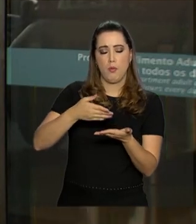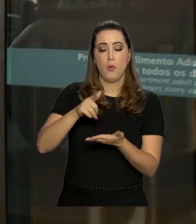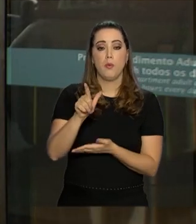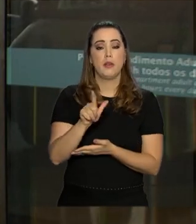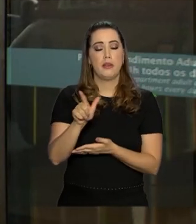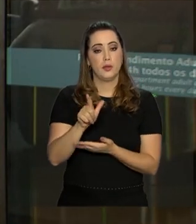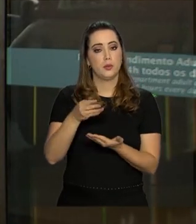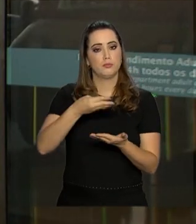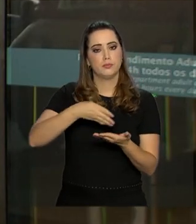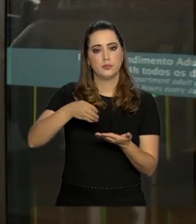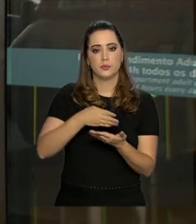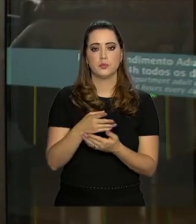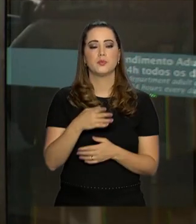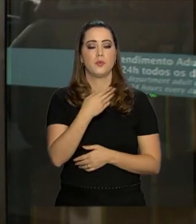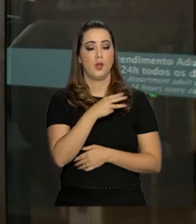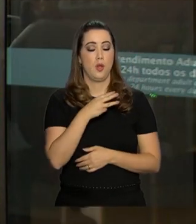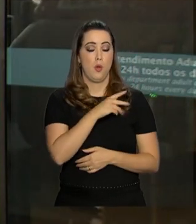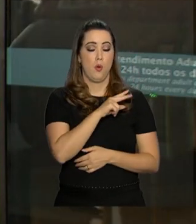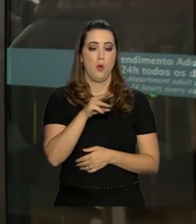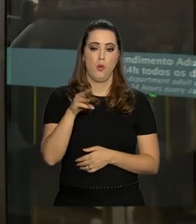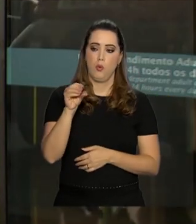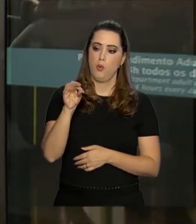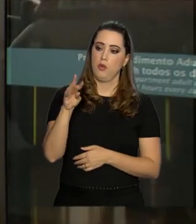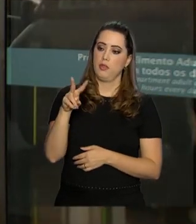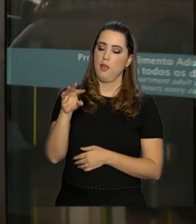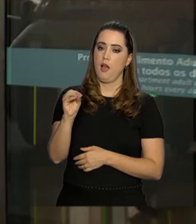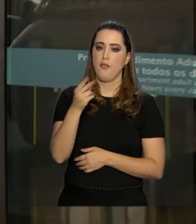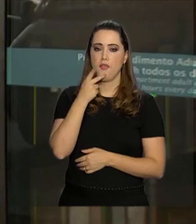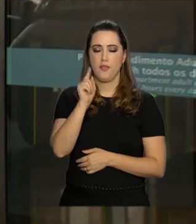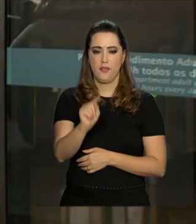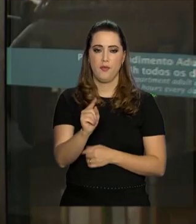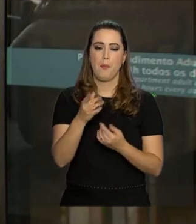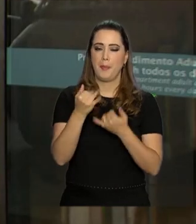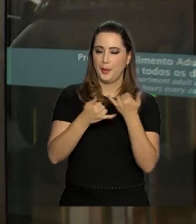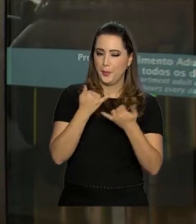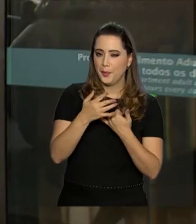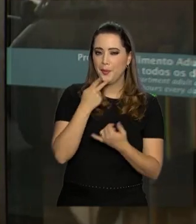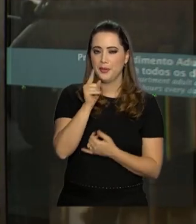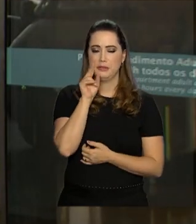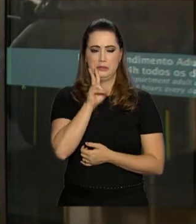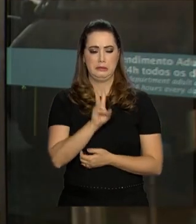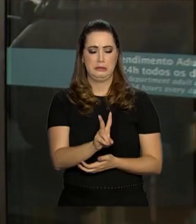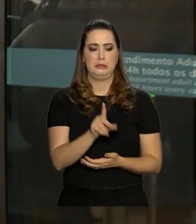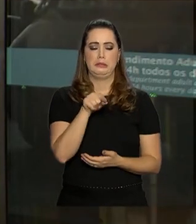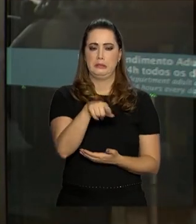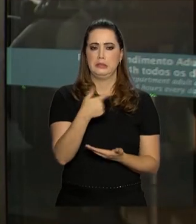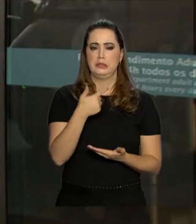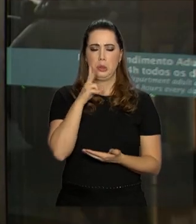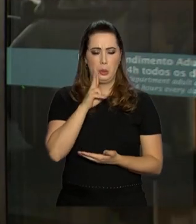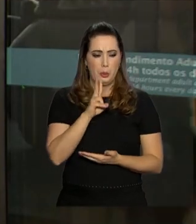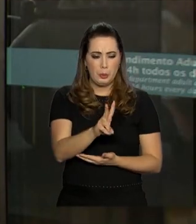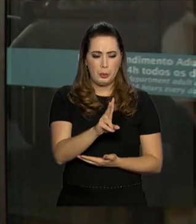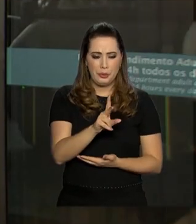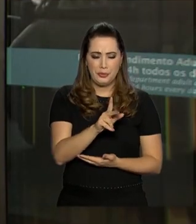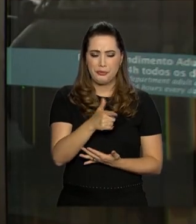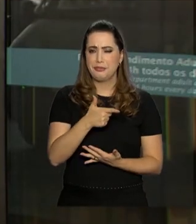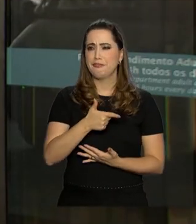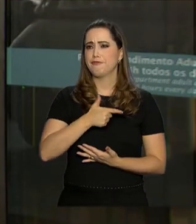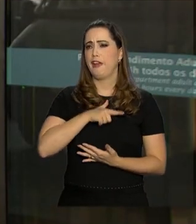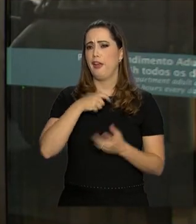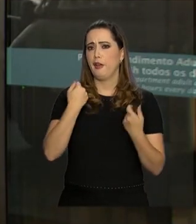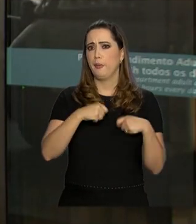Otávio Rego Barros, chegou a brincar, disse que a sopa, o caldo de galinha que estava colocado ali, precisava ter coragem para